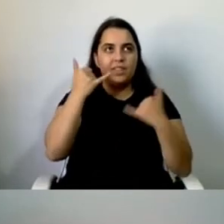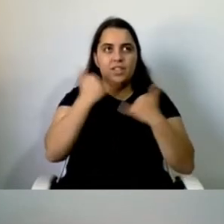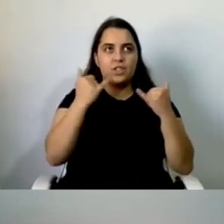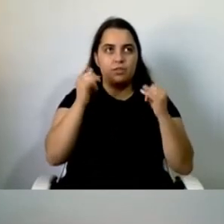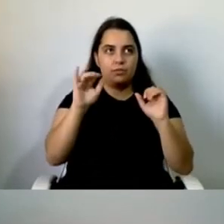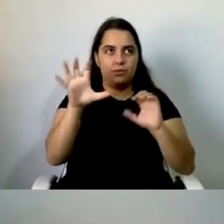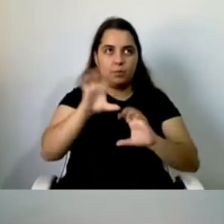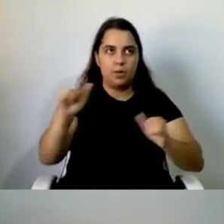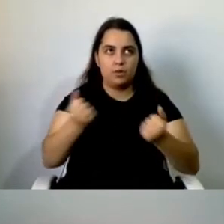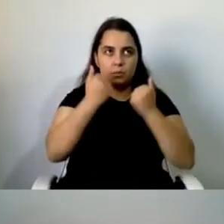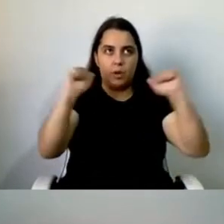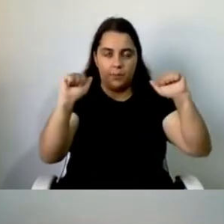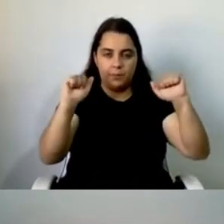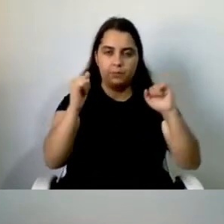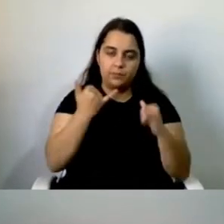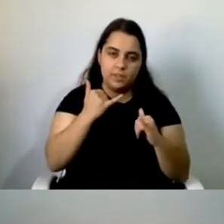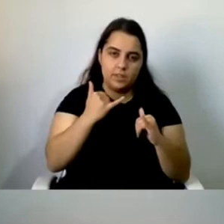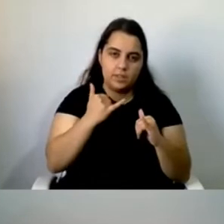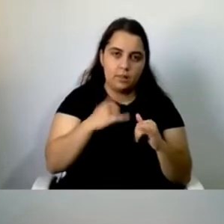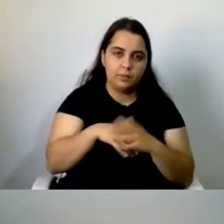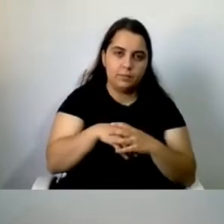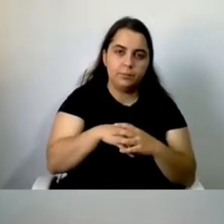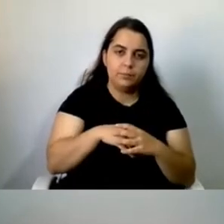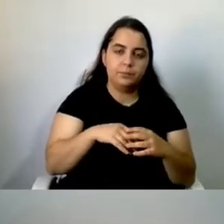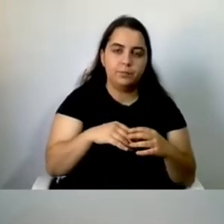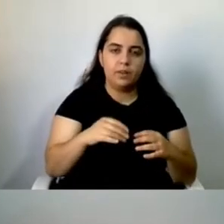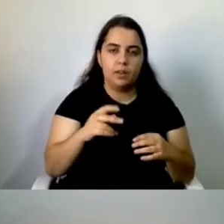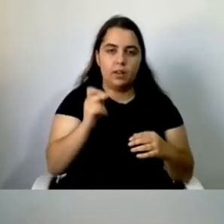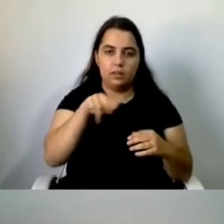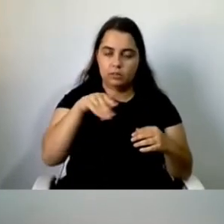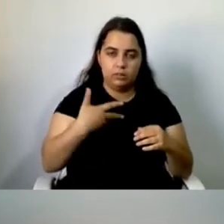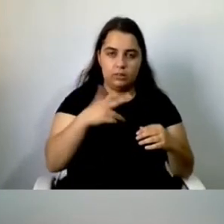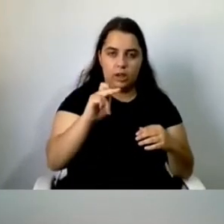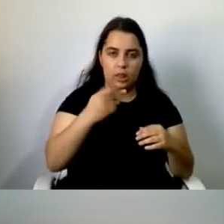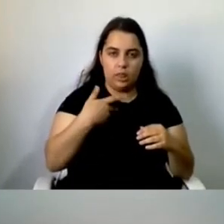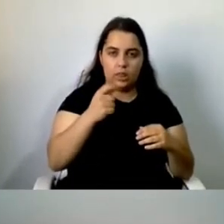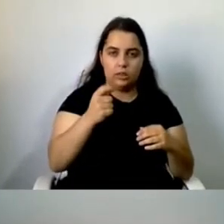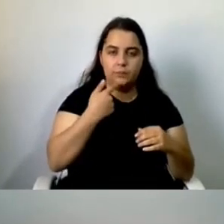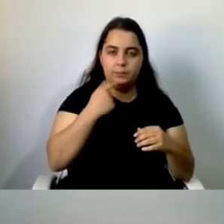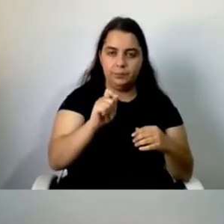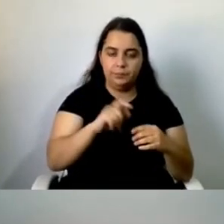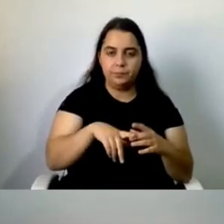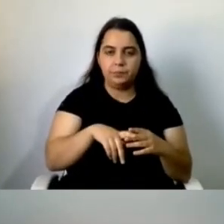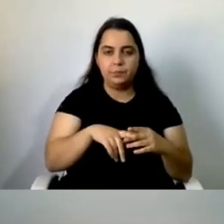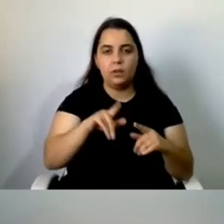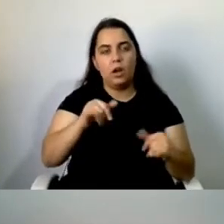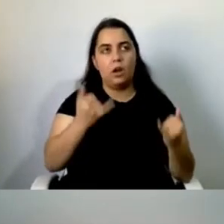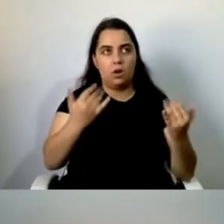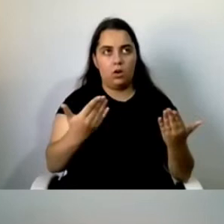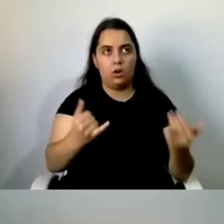Carlos Drummond de Andrade. Sendo assim, eu vou passar para a palavra ao Bíblia, boa sorte.